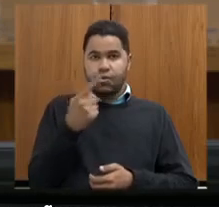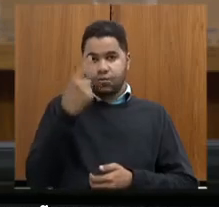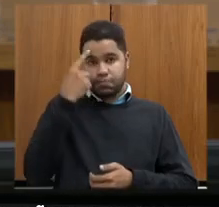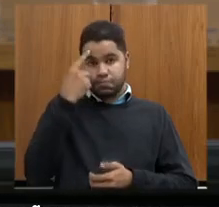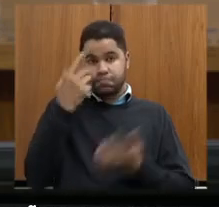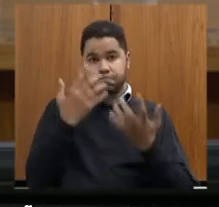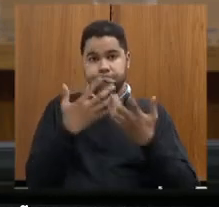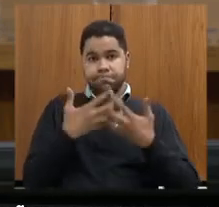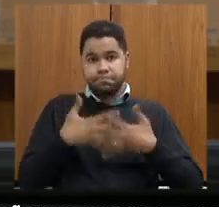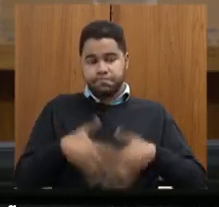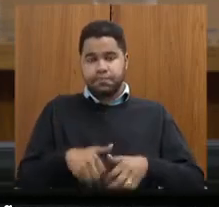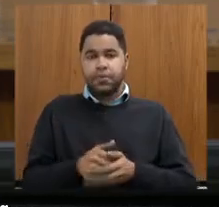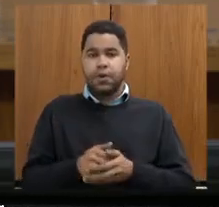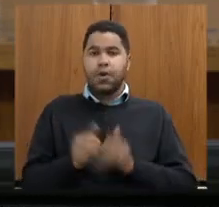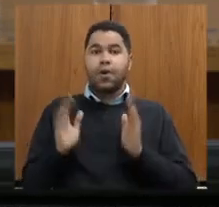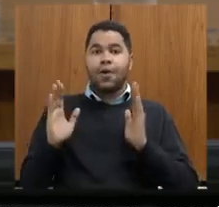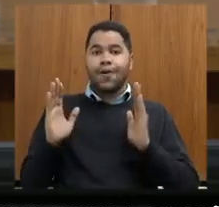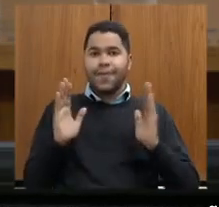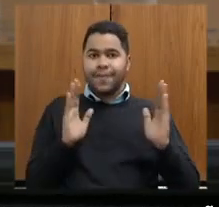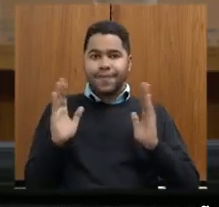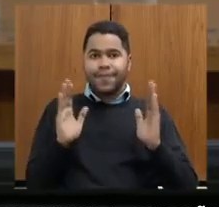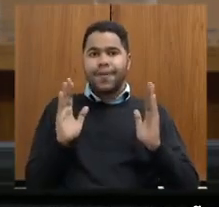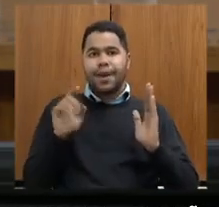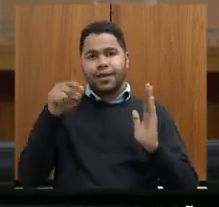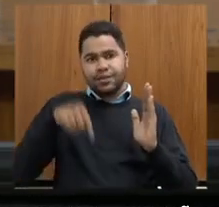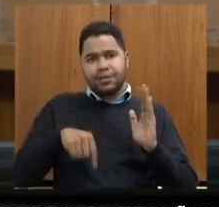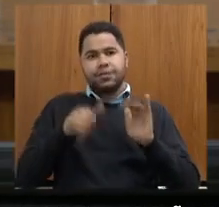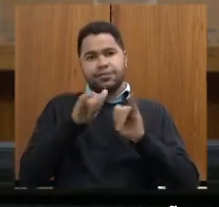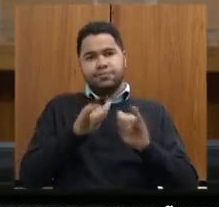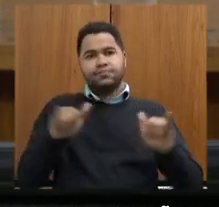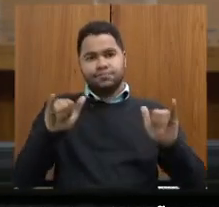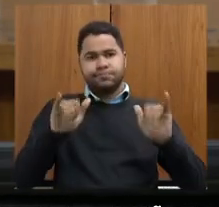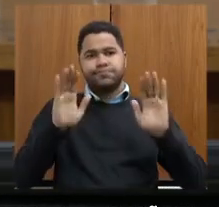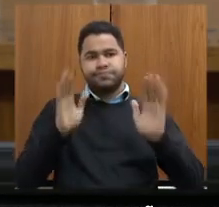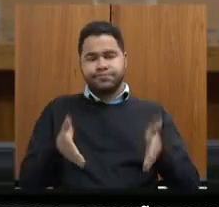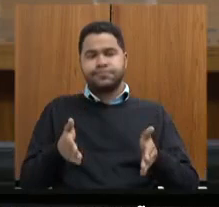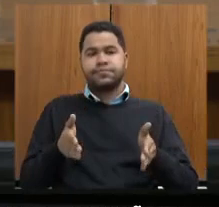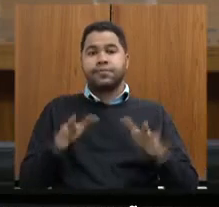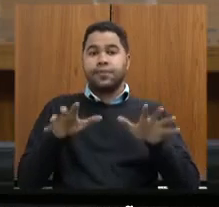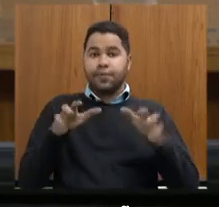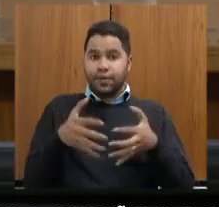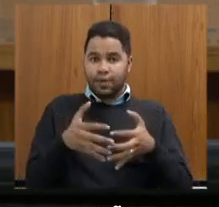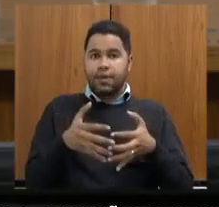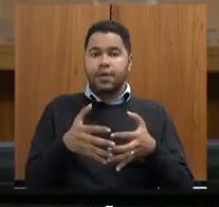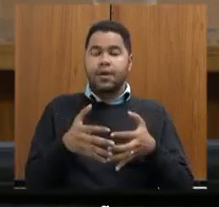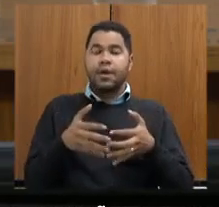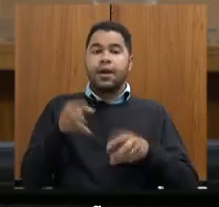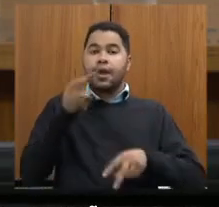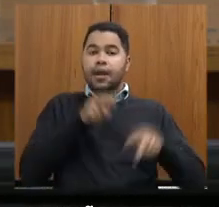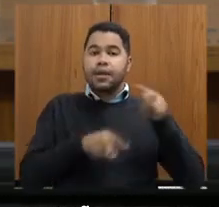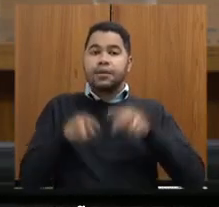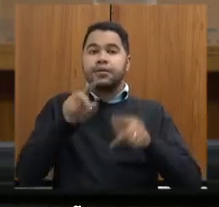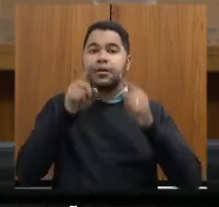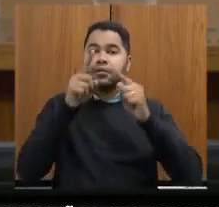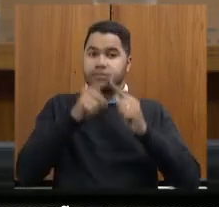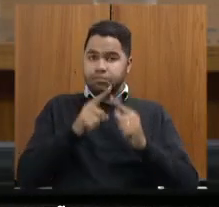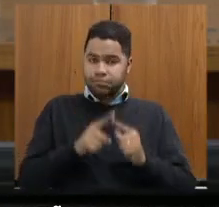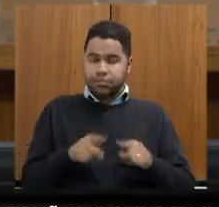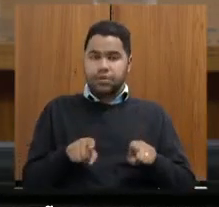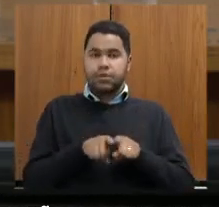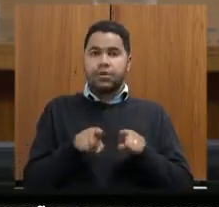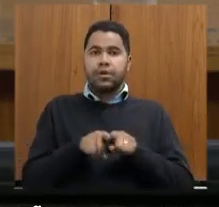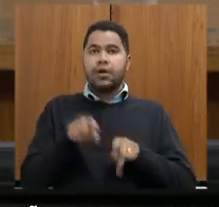os prazos que já mencionados também da nossa equipe para análise técnica e